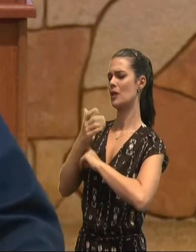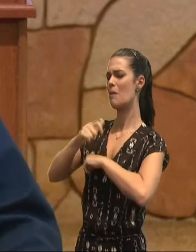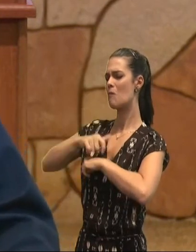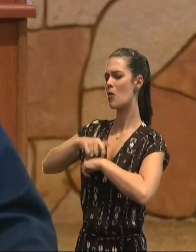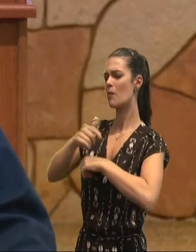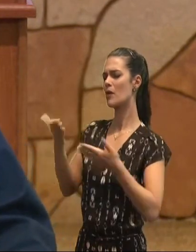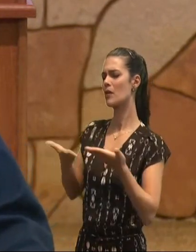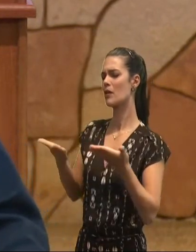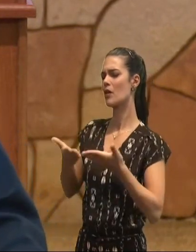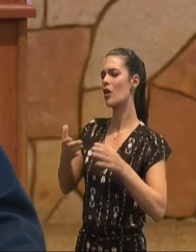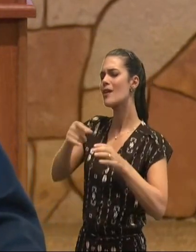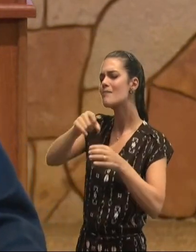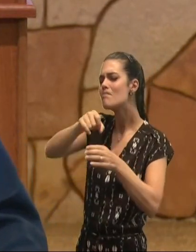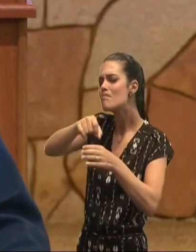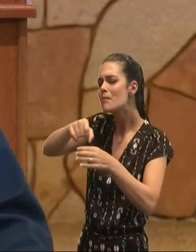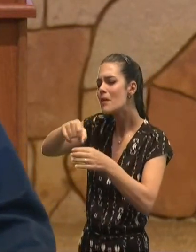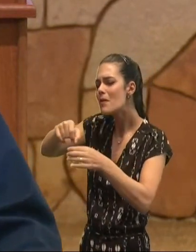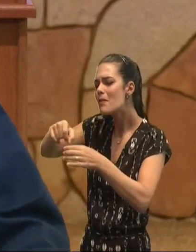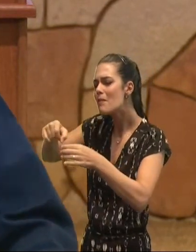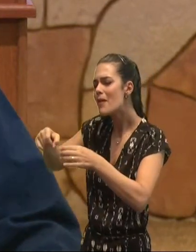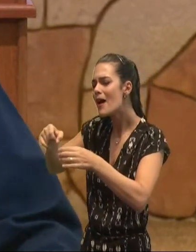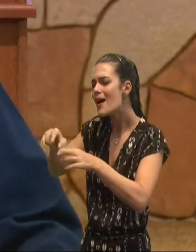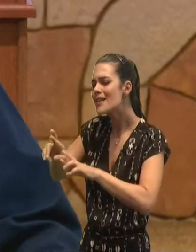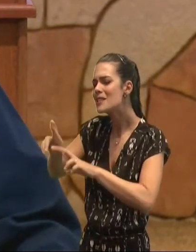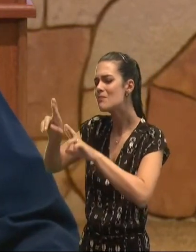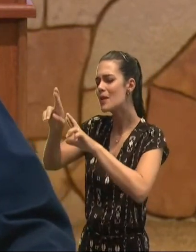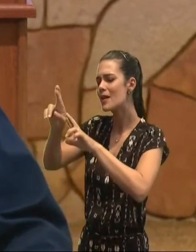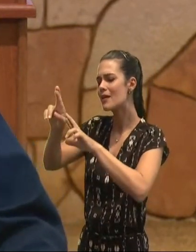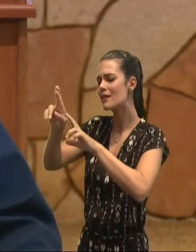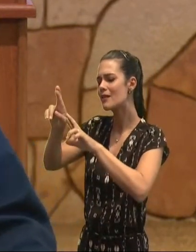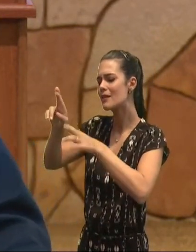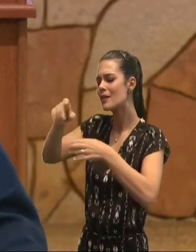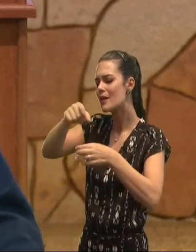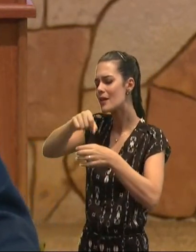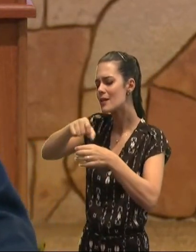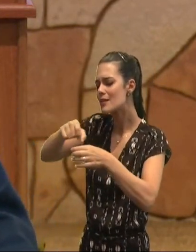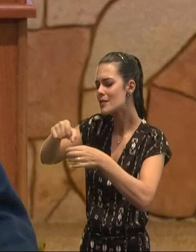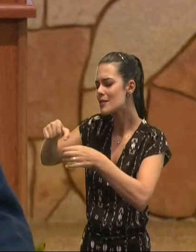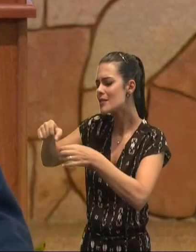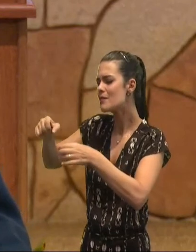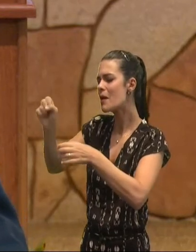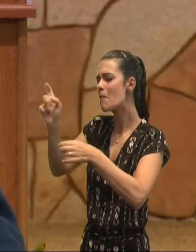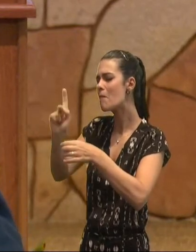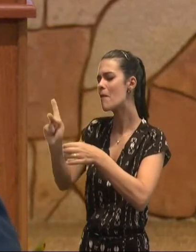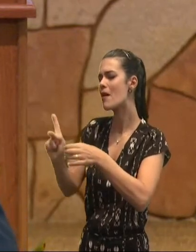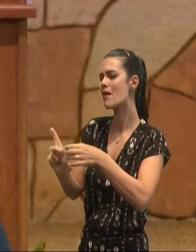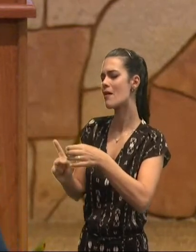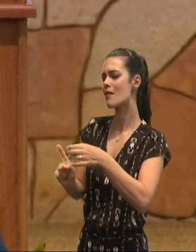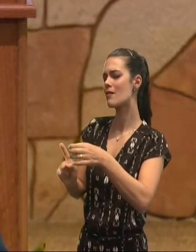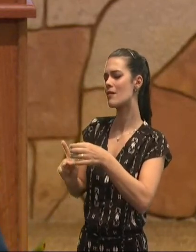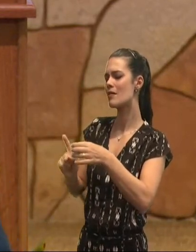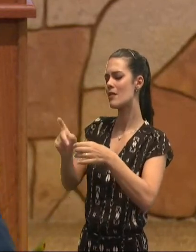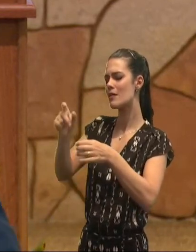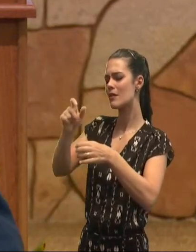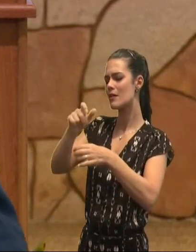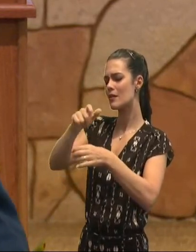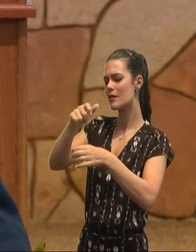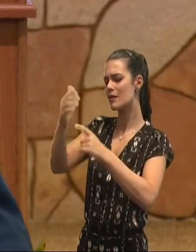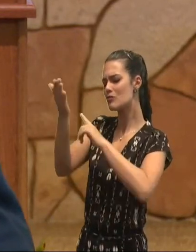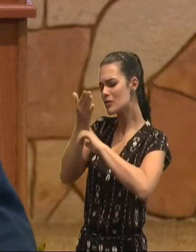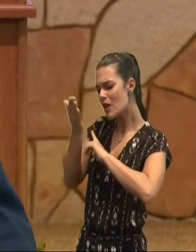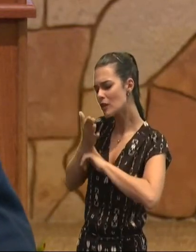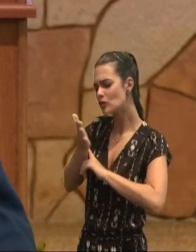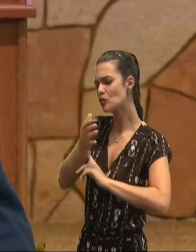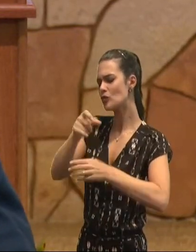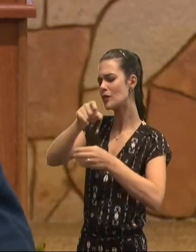a semear esperança, ajuda-nos nesse tempo, a semear a paz, ajuda-nos nesse tempo, a